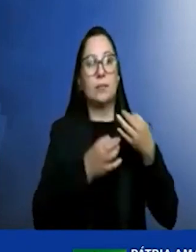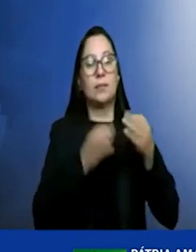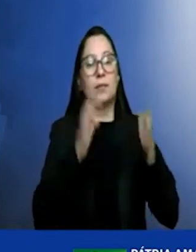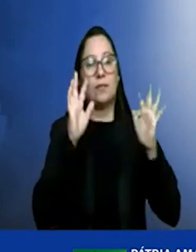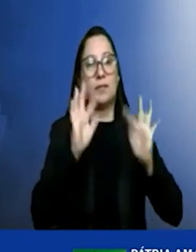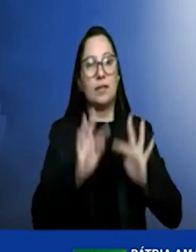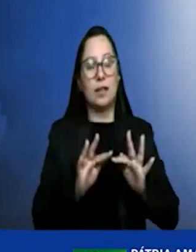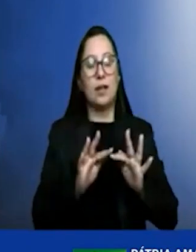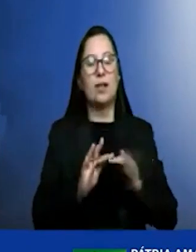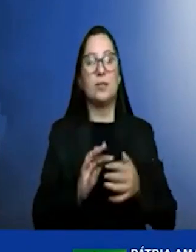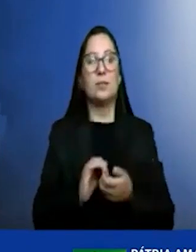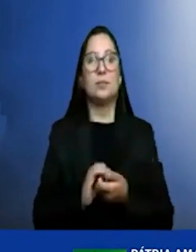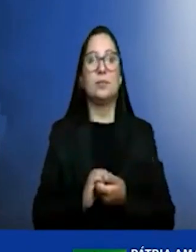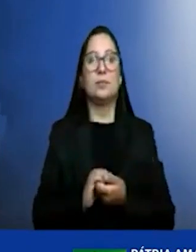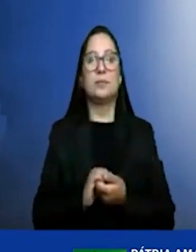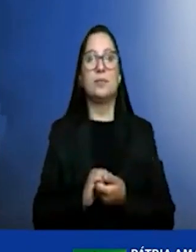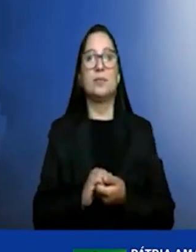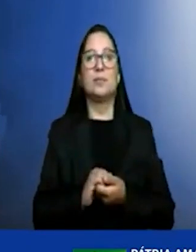fique à vontade